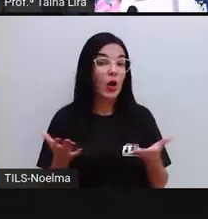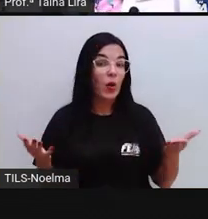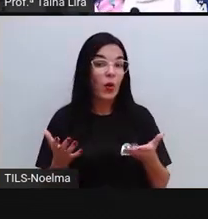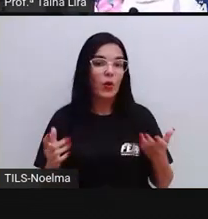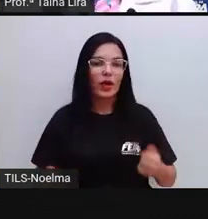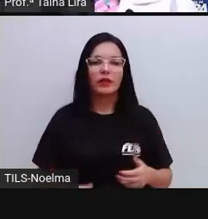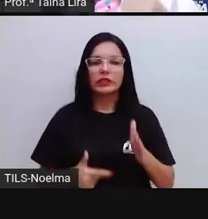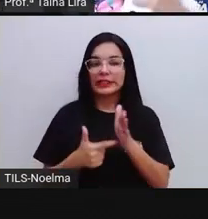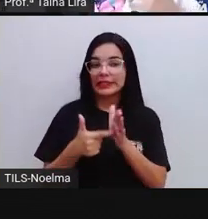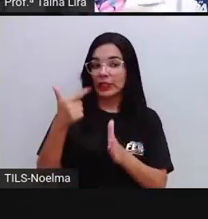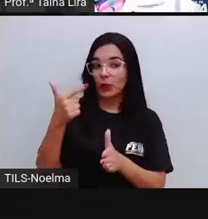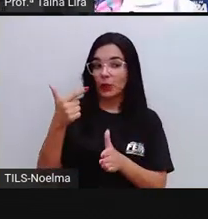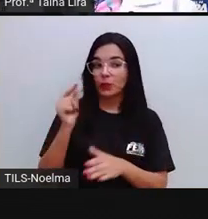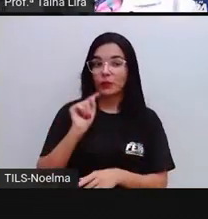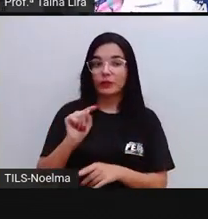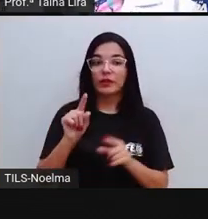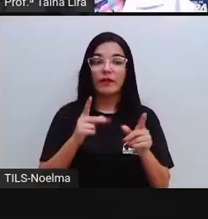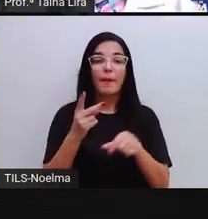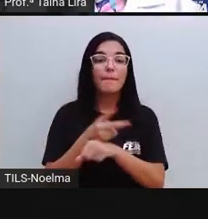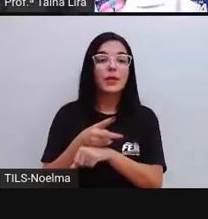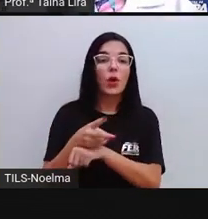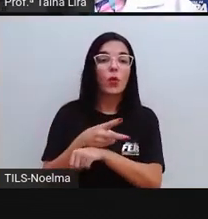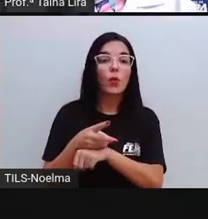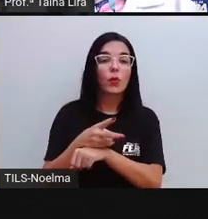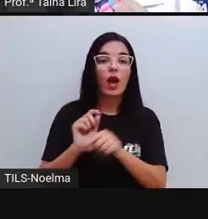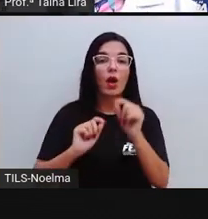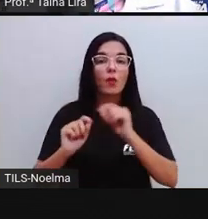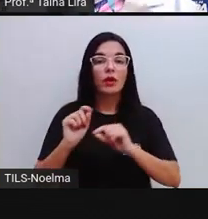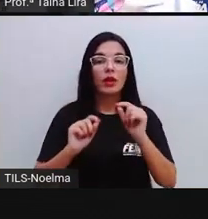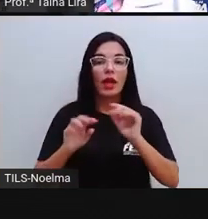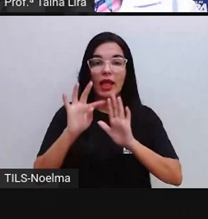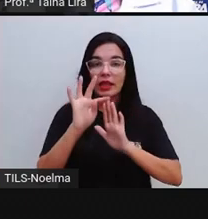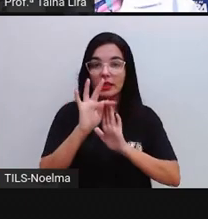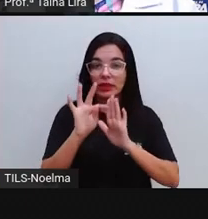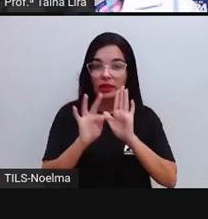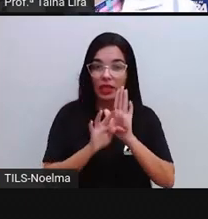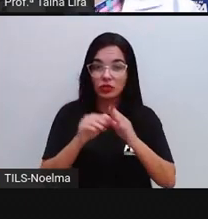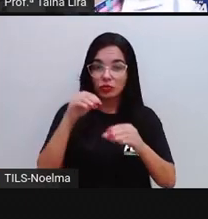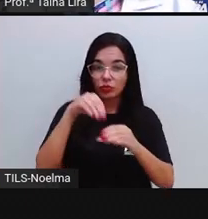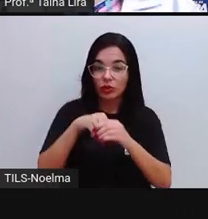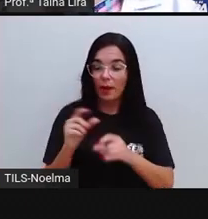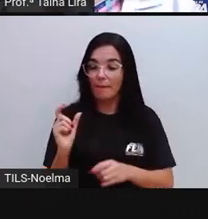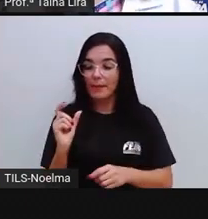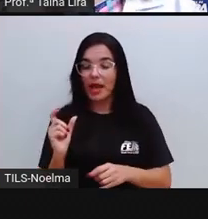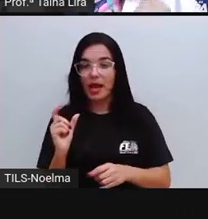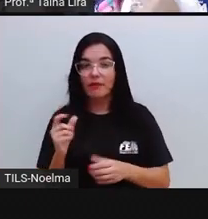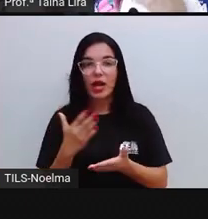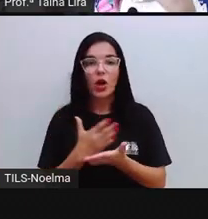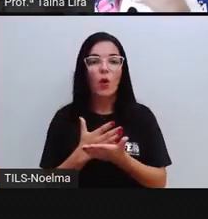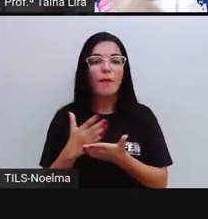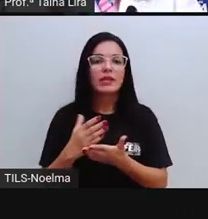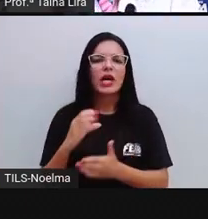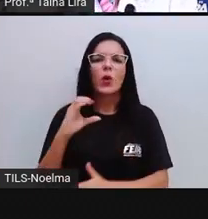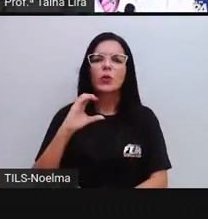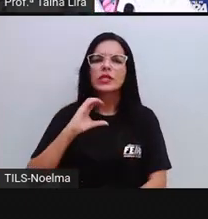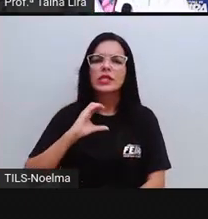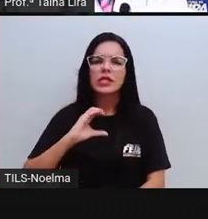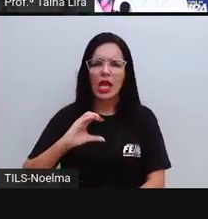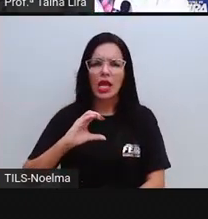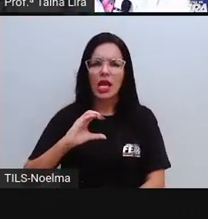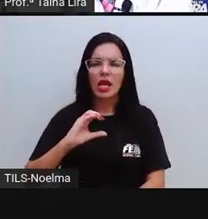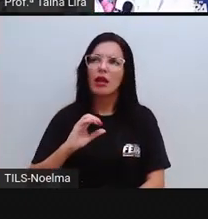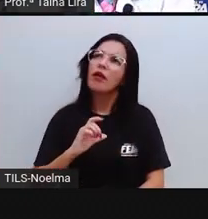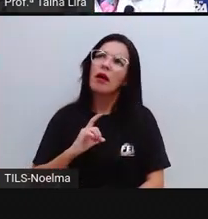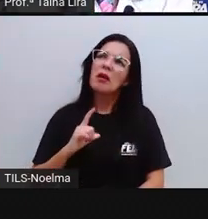Agora, nós já vamos procurar, olha lá, segundo ano, palavrinhas que começam com C. Ô, Pró, e por que